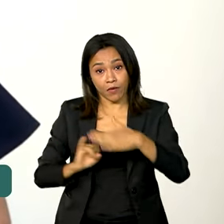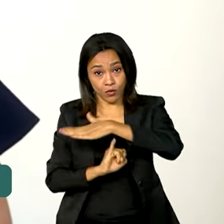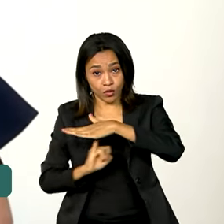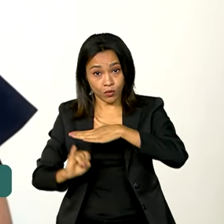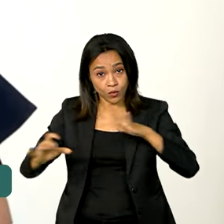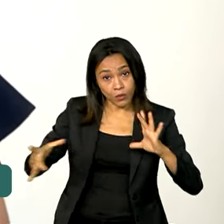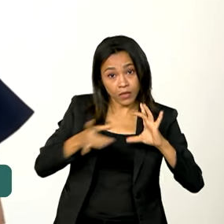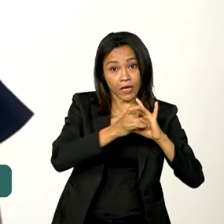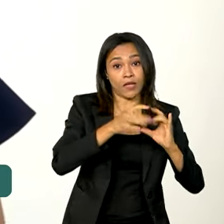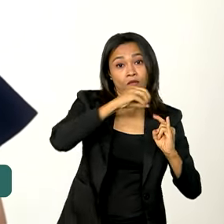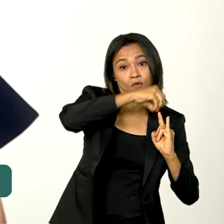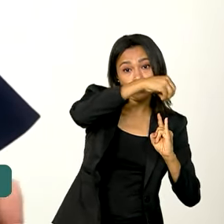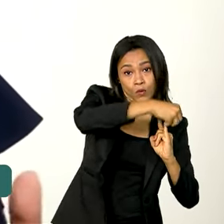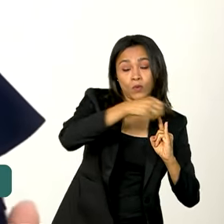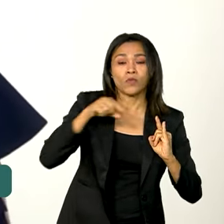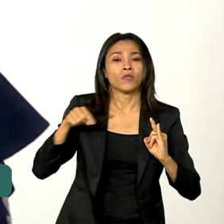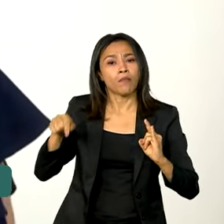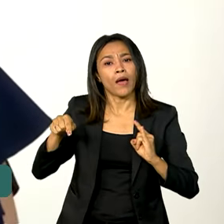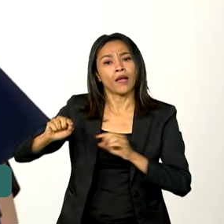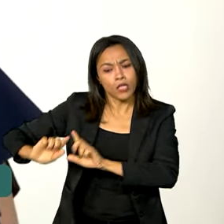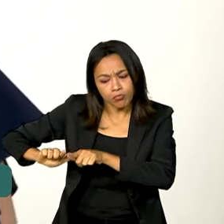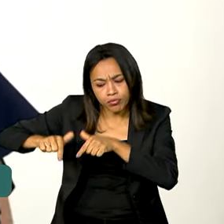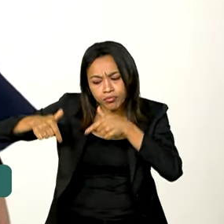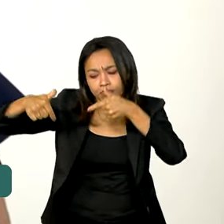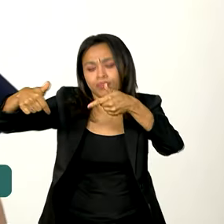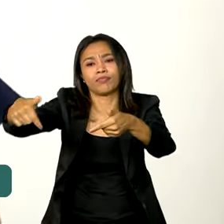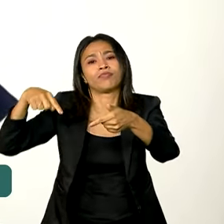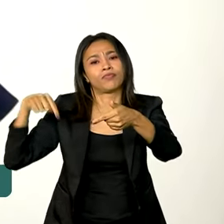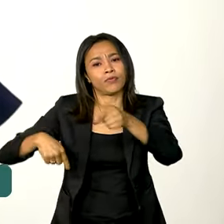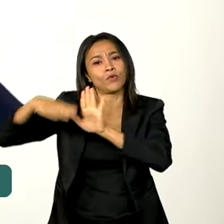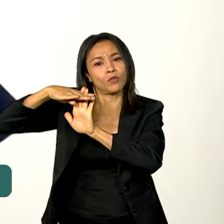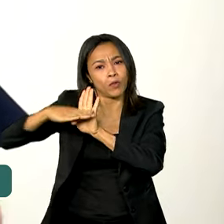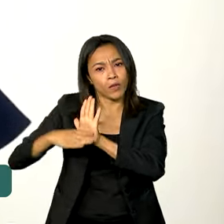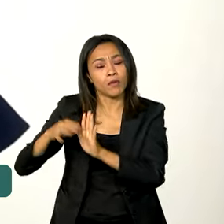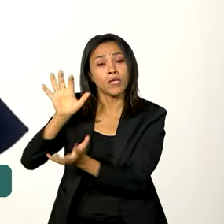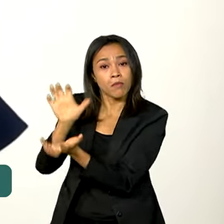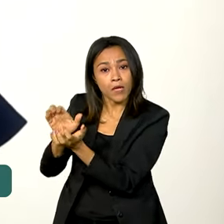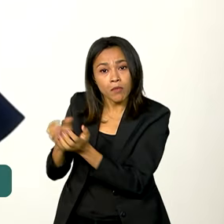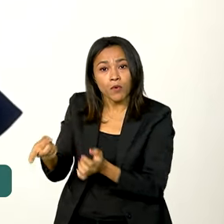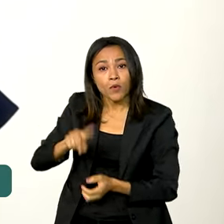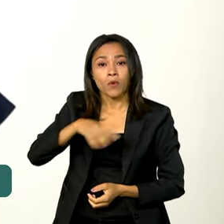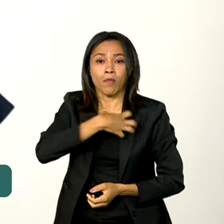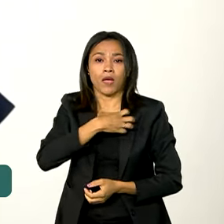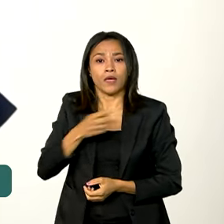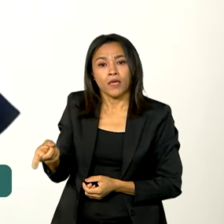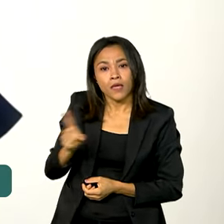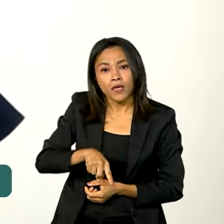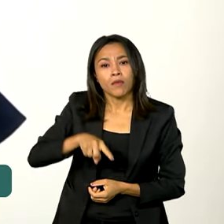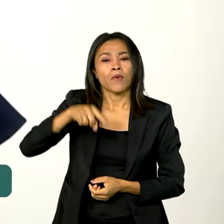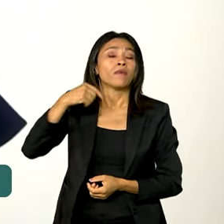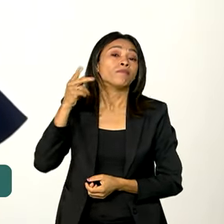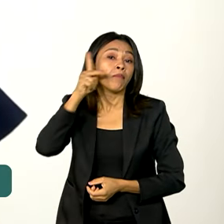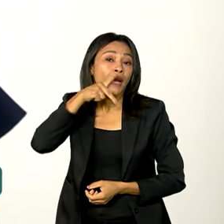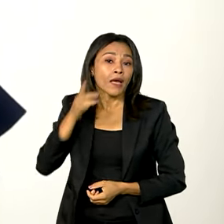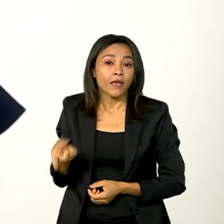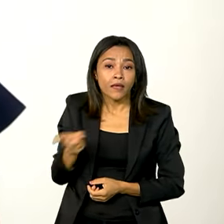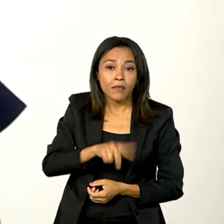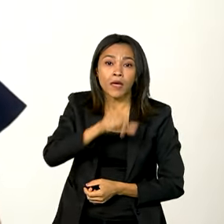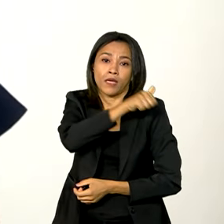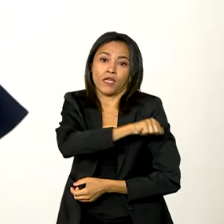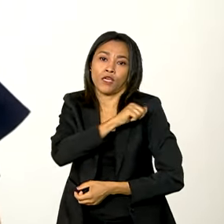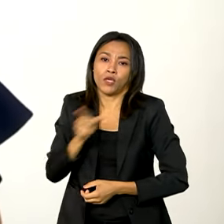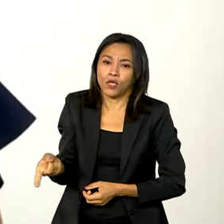Fiocruz, para implementar tal iniciativa em Pernambuco, Bahia, Paraíba, Rio de